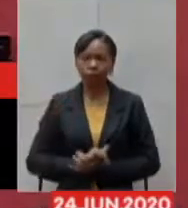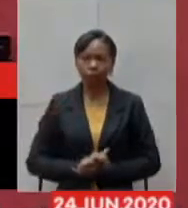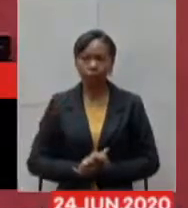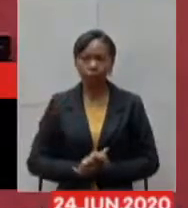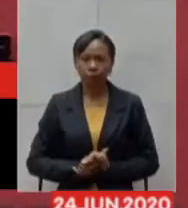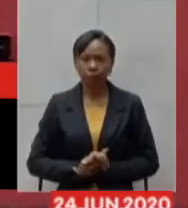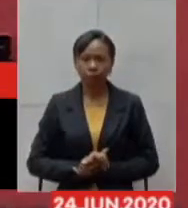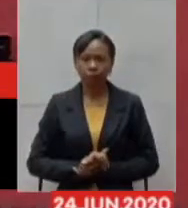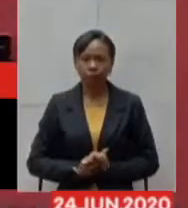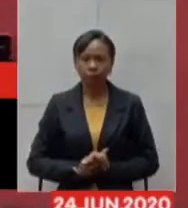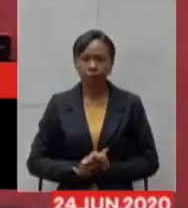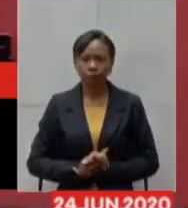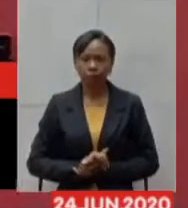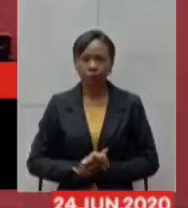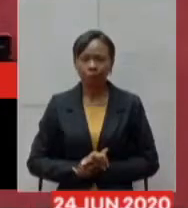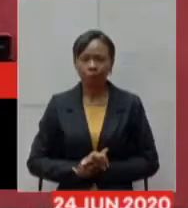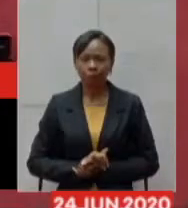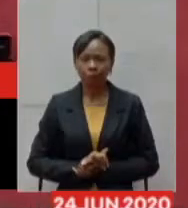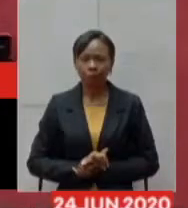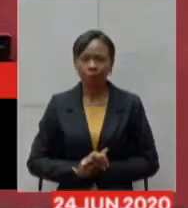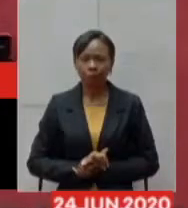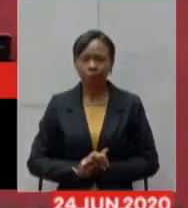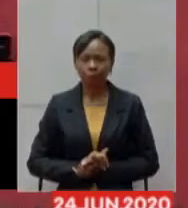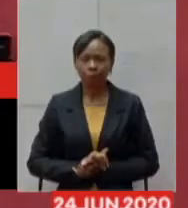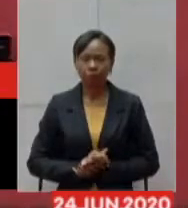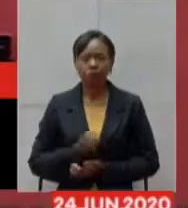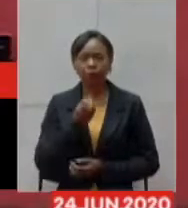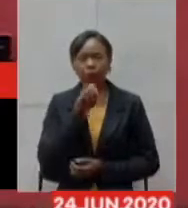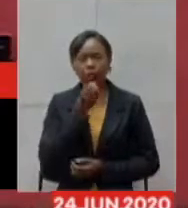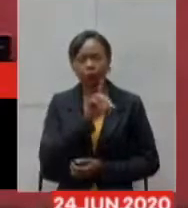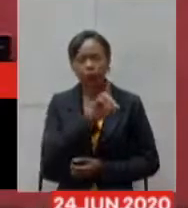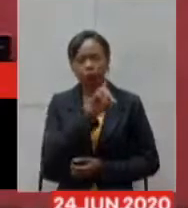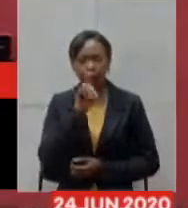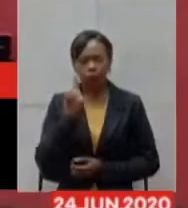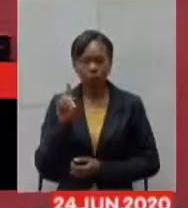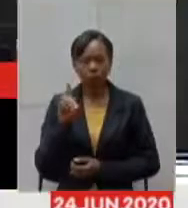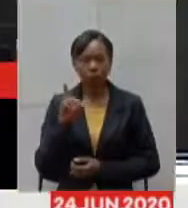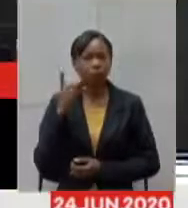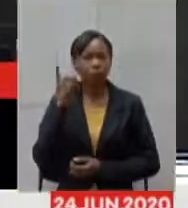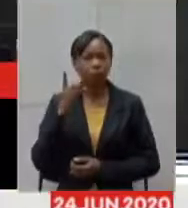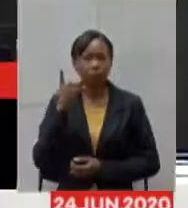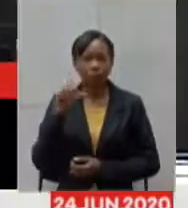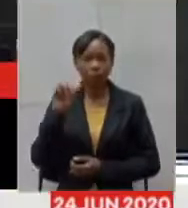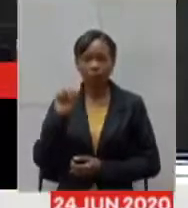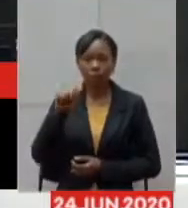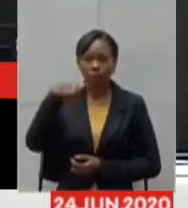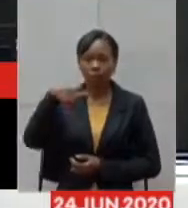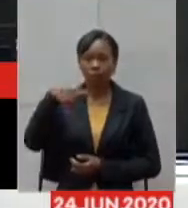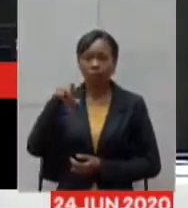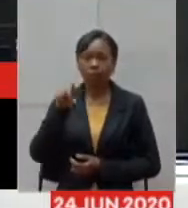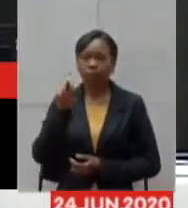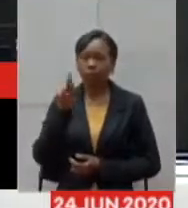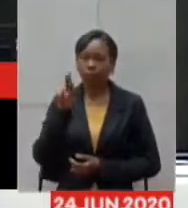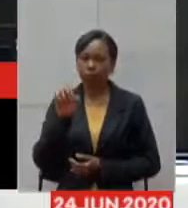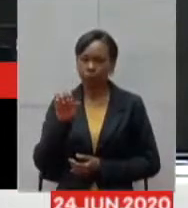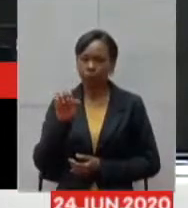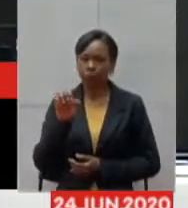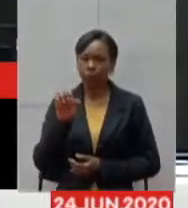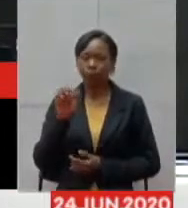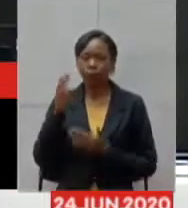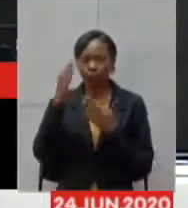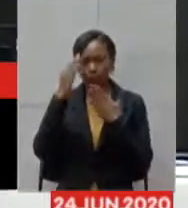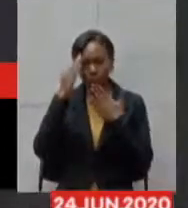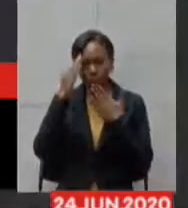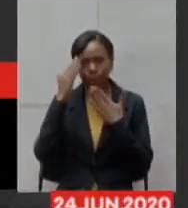bom dia deputado André Quintão obrigado pela